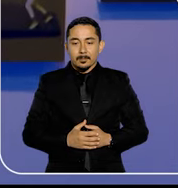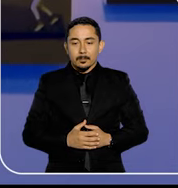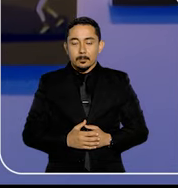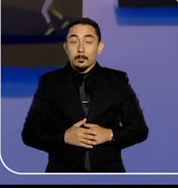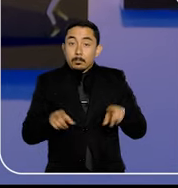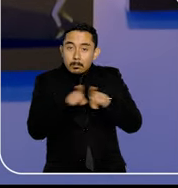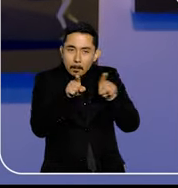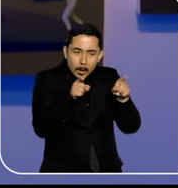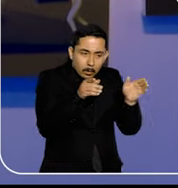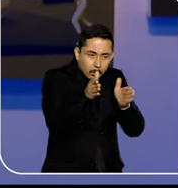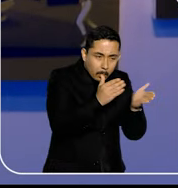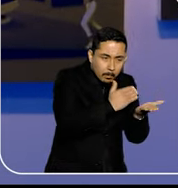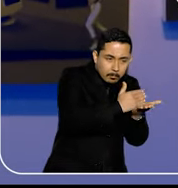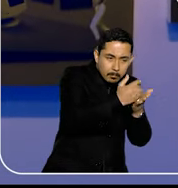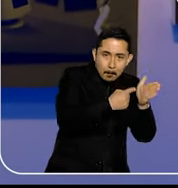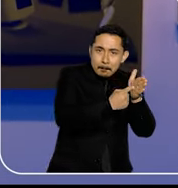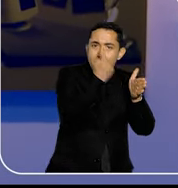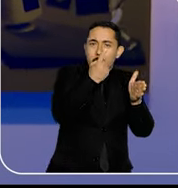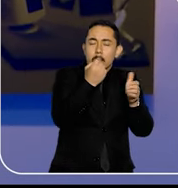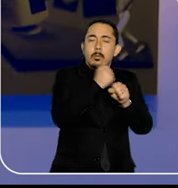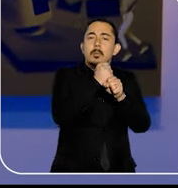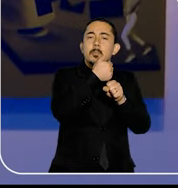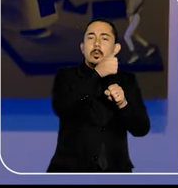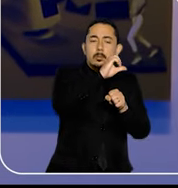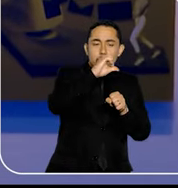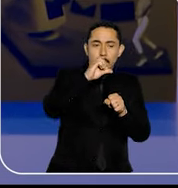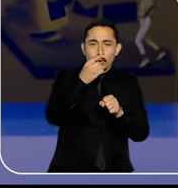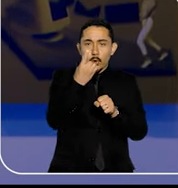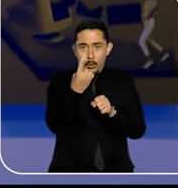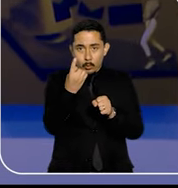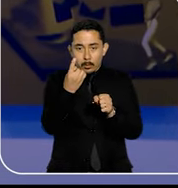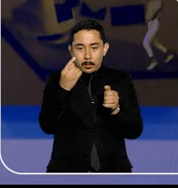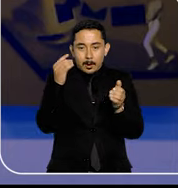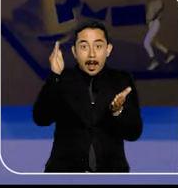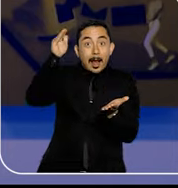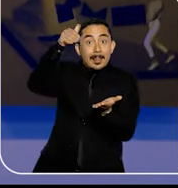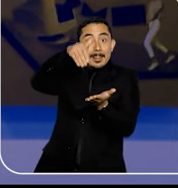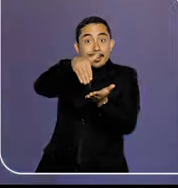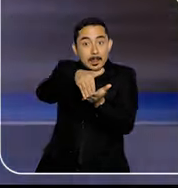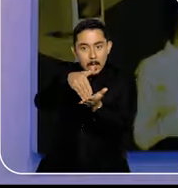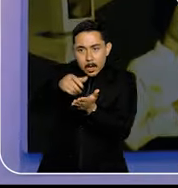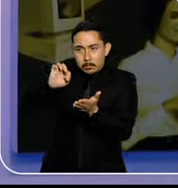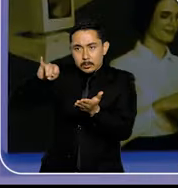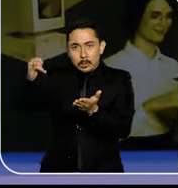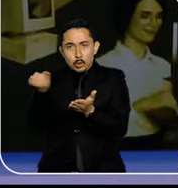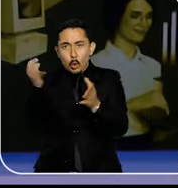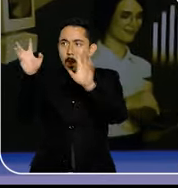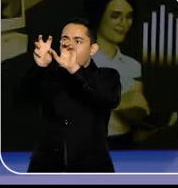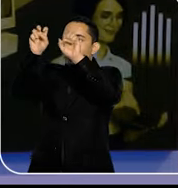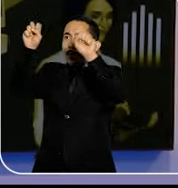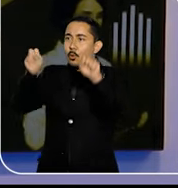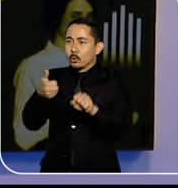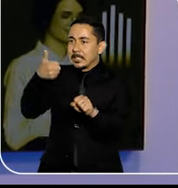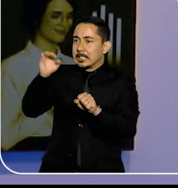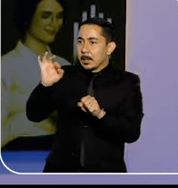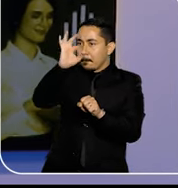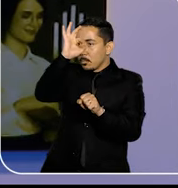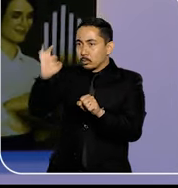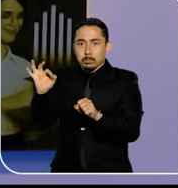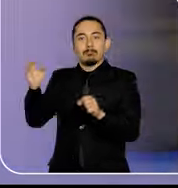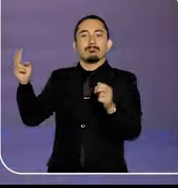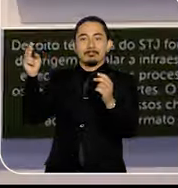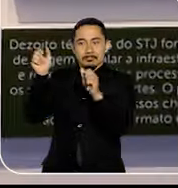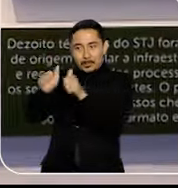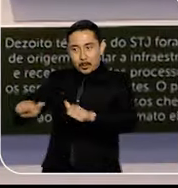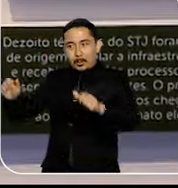Dos primeiros passos, em 1991, até o STJ se transformar numa corte 100